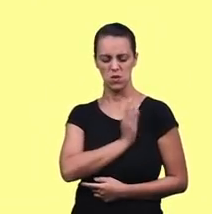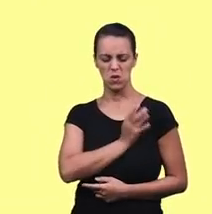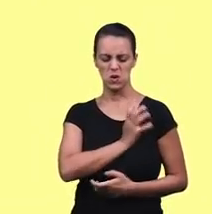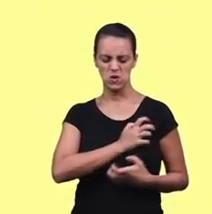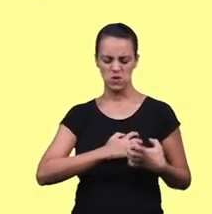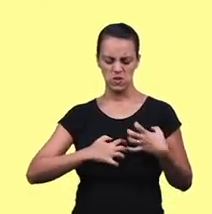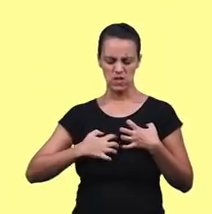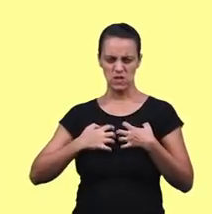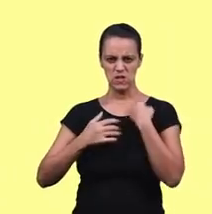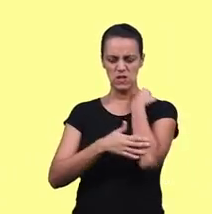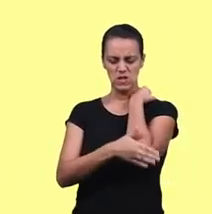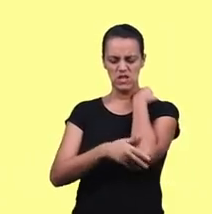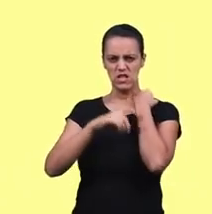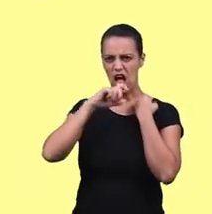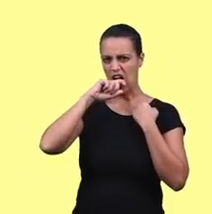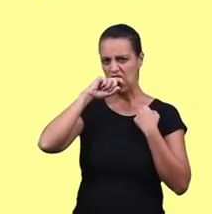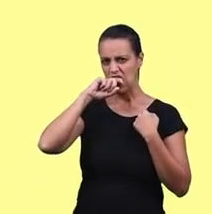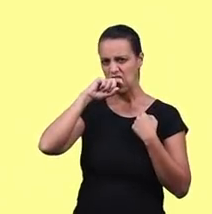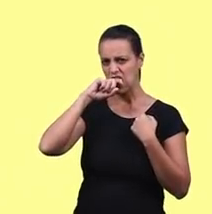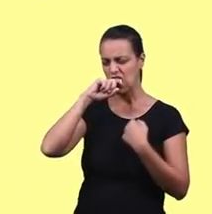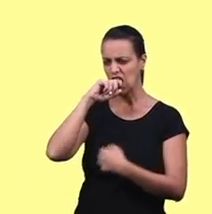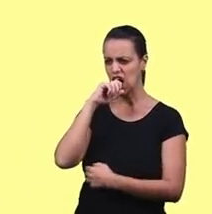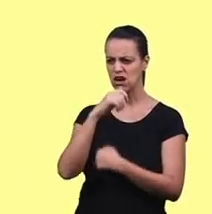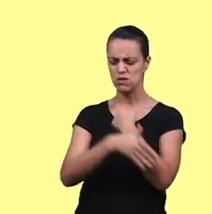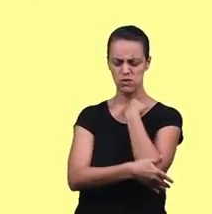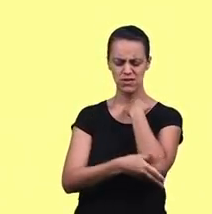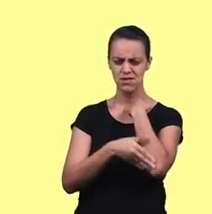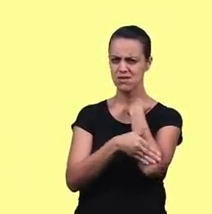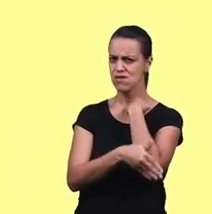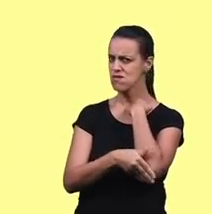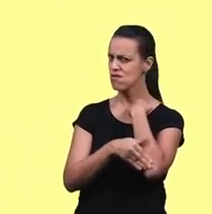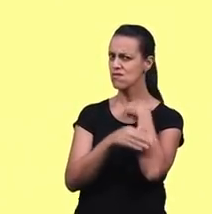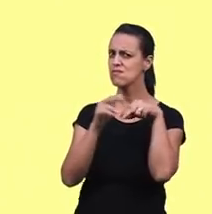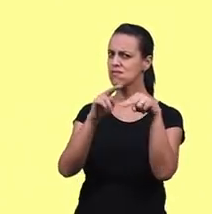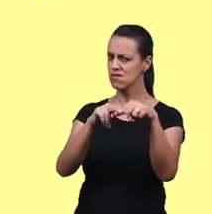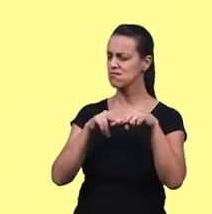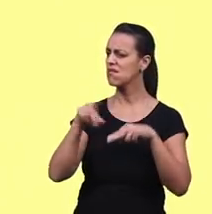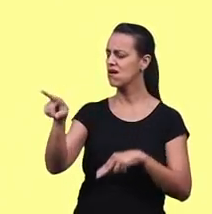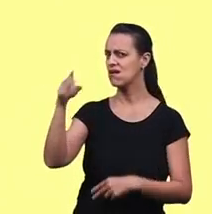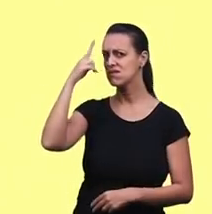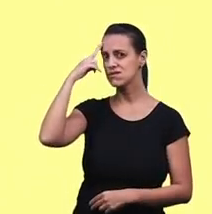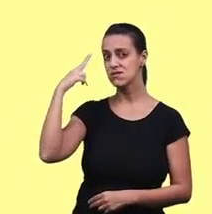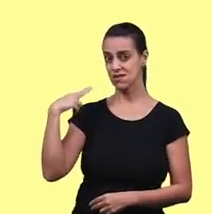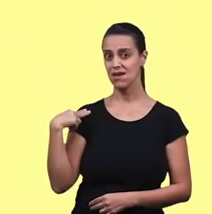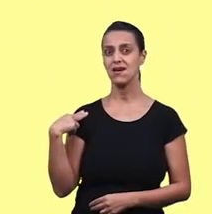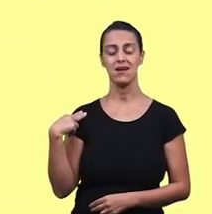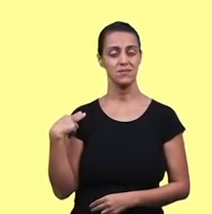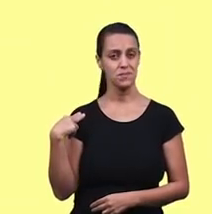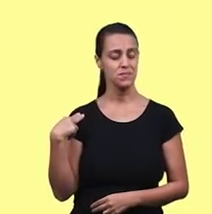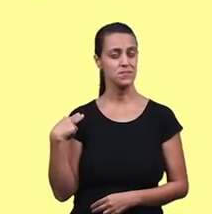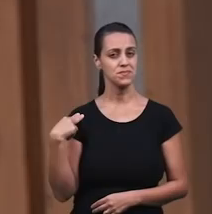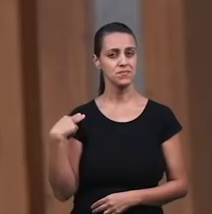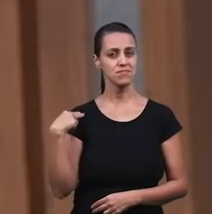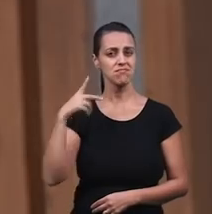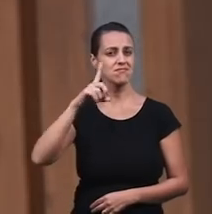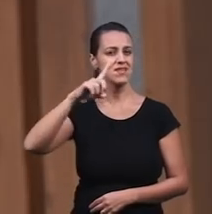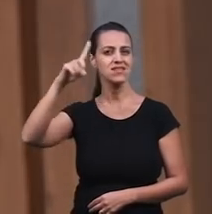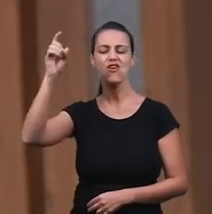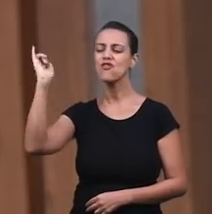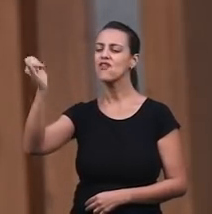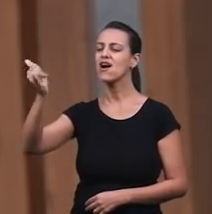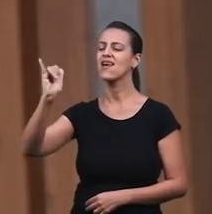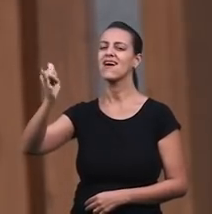encheu de inveja Se encheu de ciúmes por José Deus falava com José